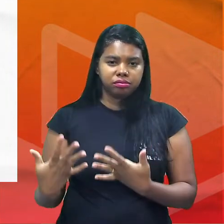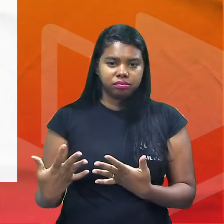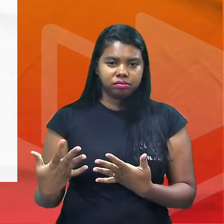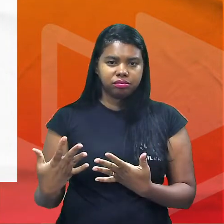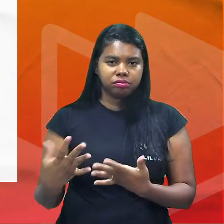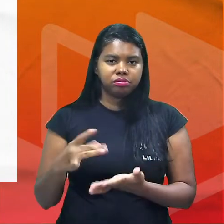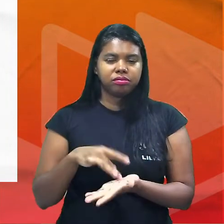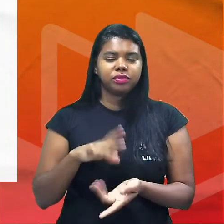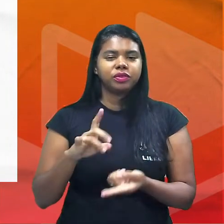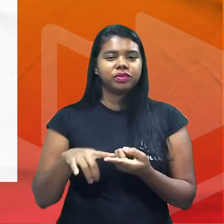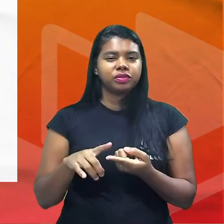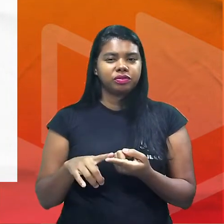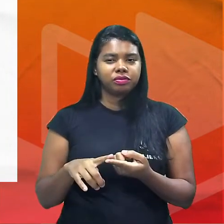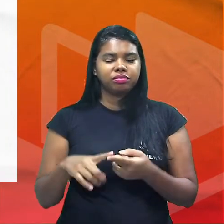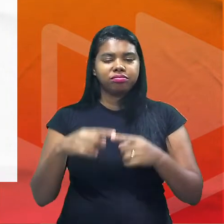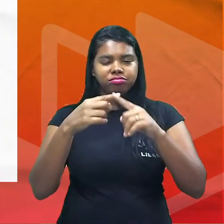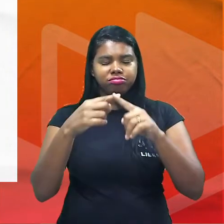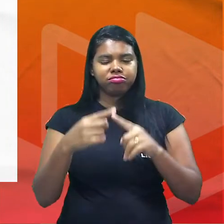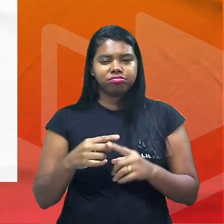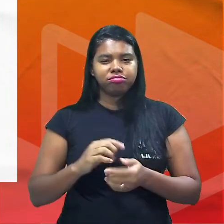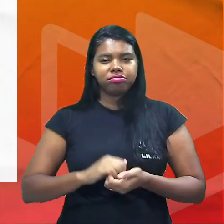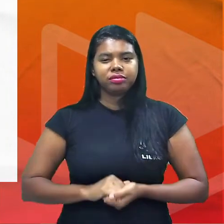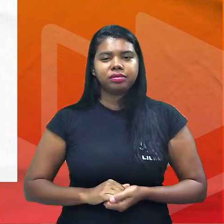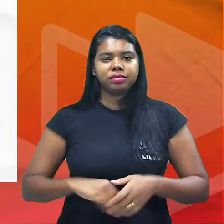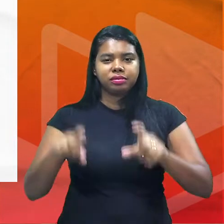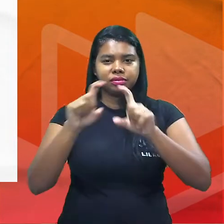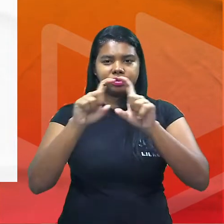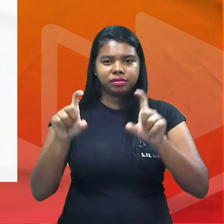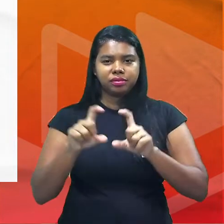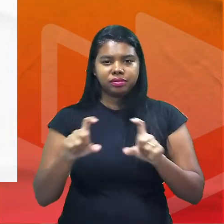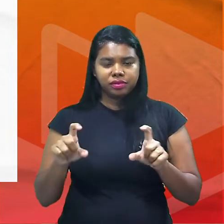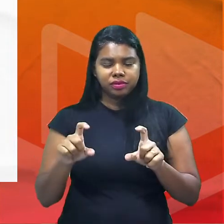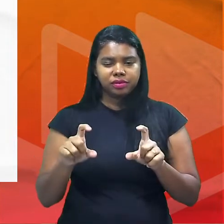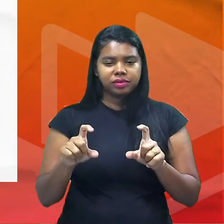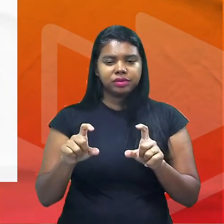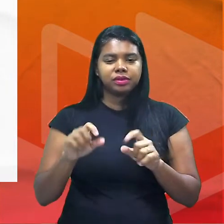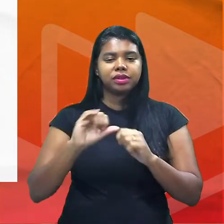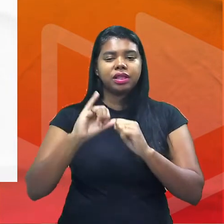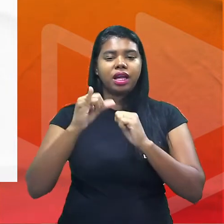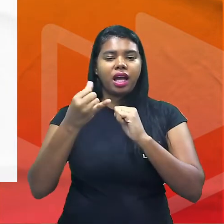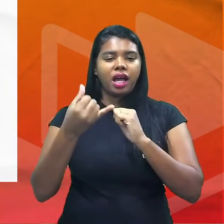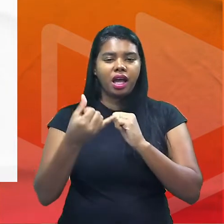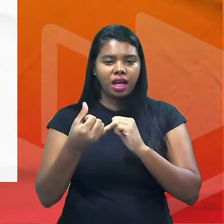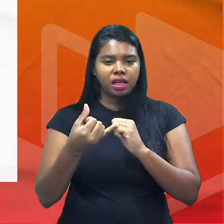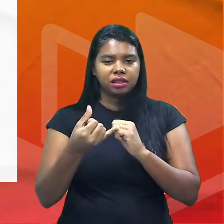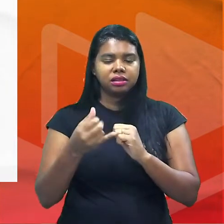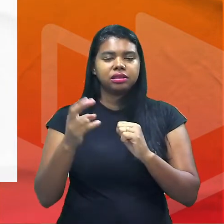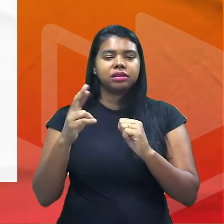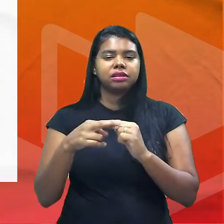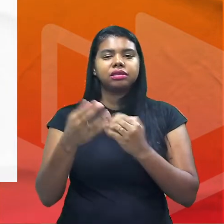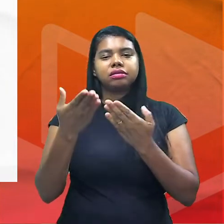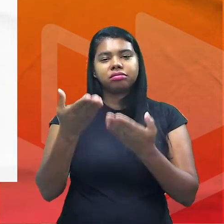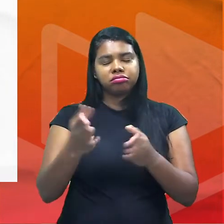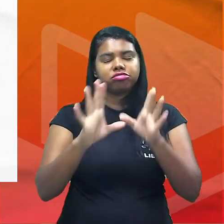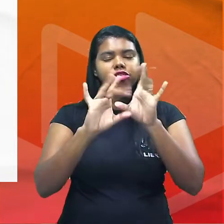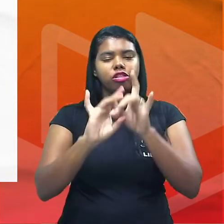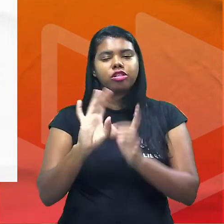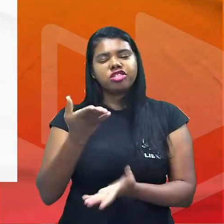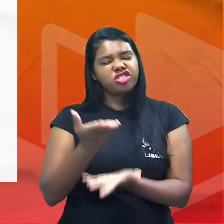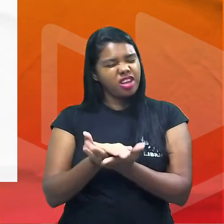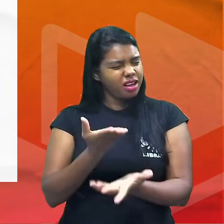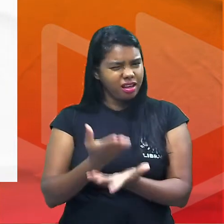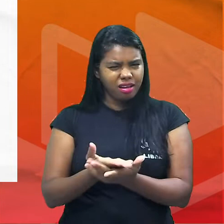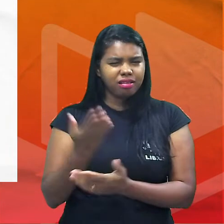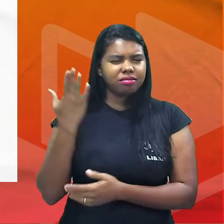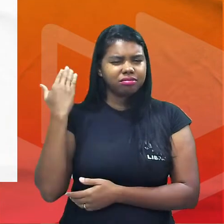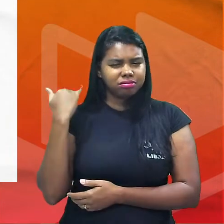passa a ser uma restrição uma oração subordinada adjetiva restritiva assunto que você já estudou